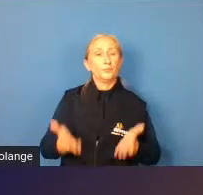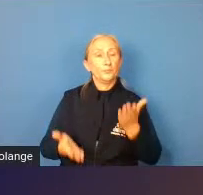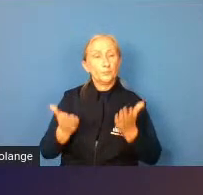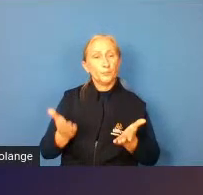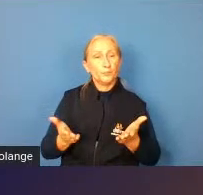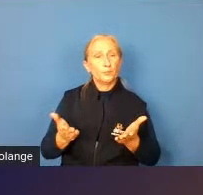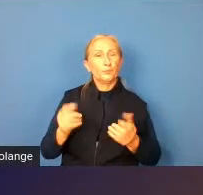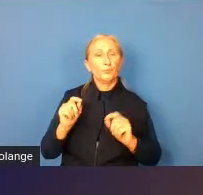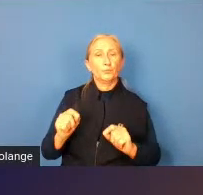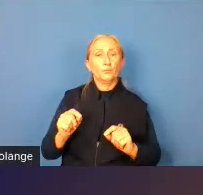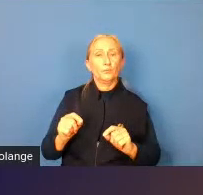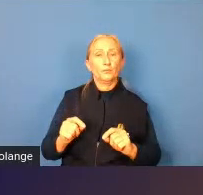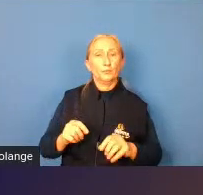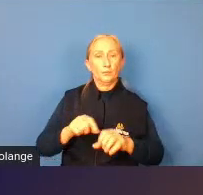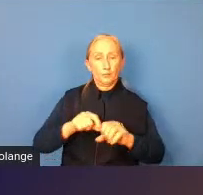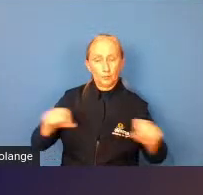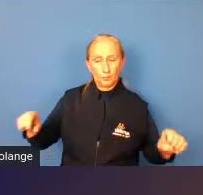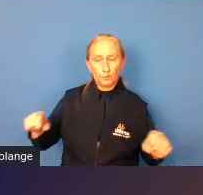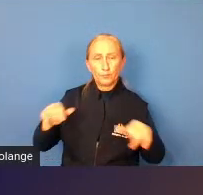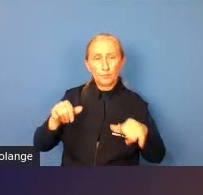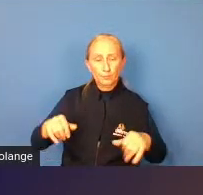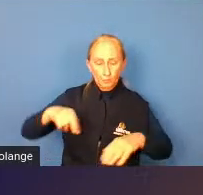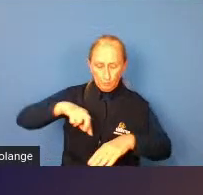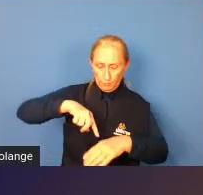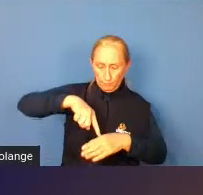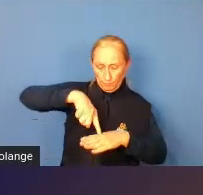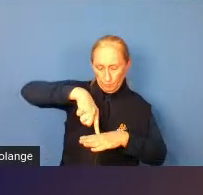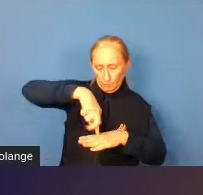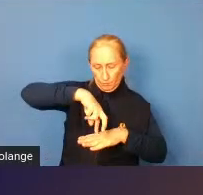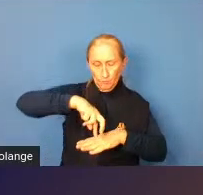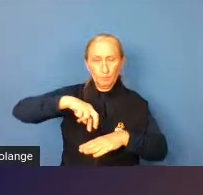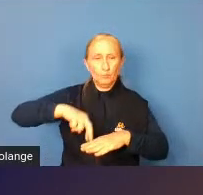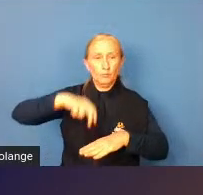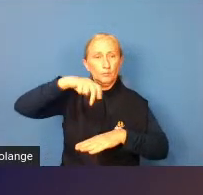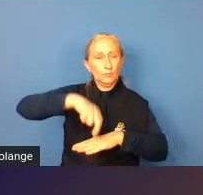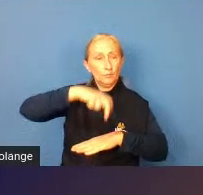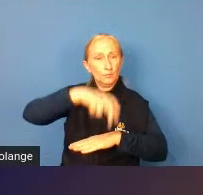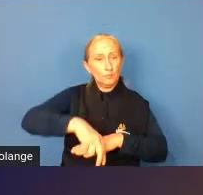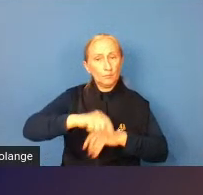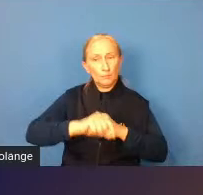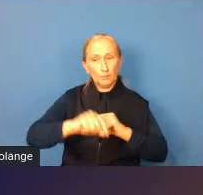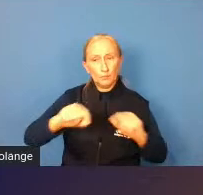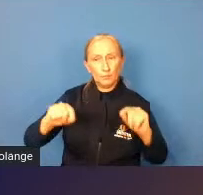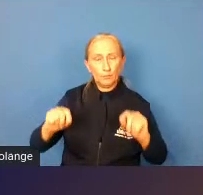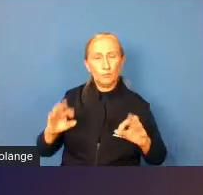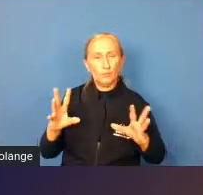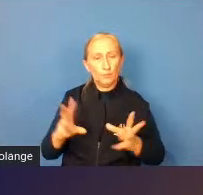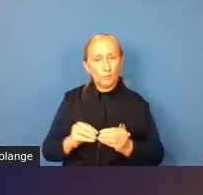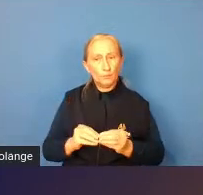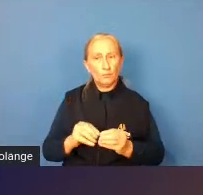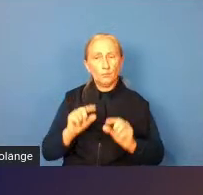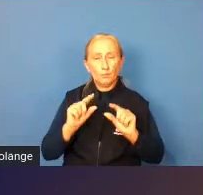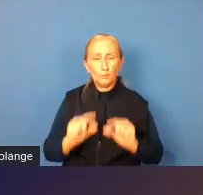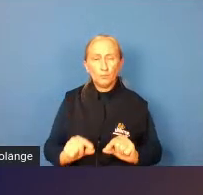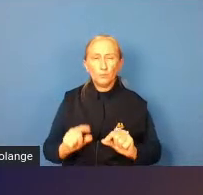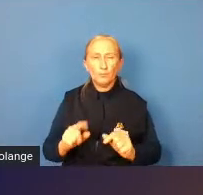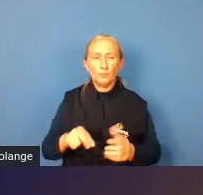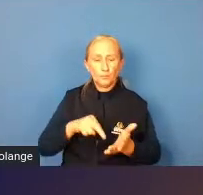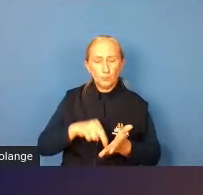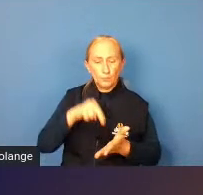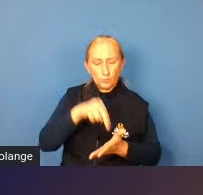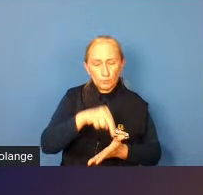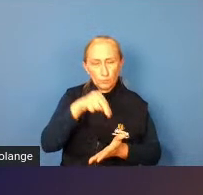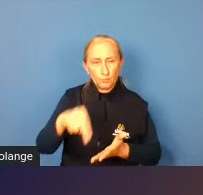com uma barra tipo ficar num pé só fazer saltos sobre pequenas coisinhas mais baixinhas pular em cima